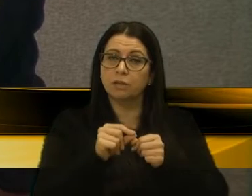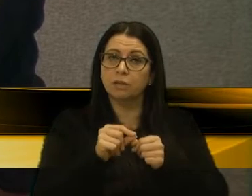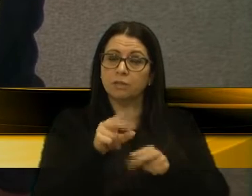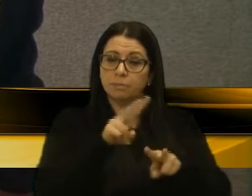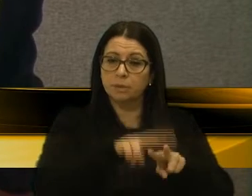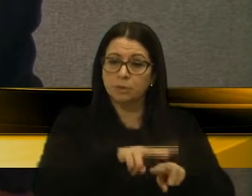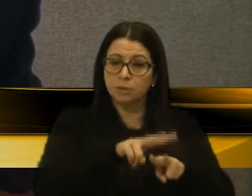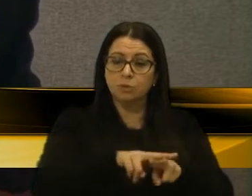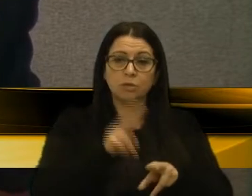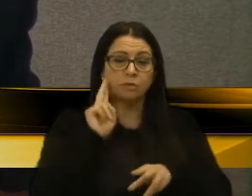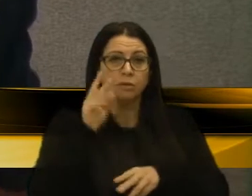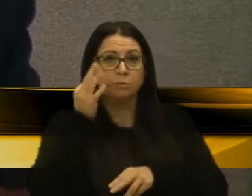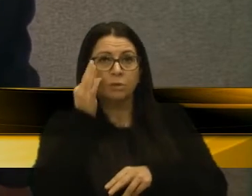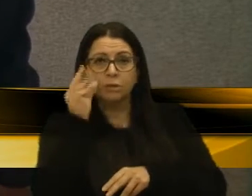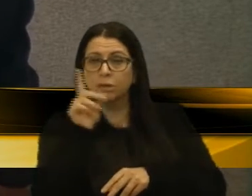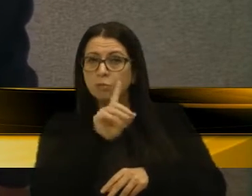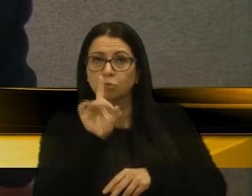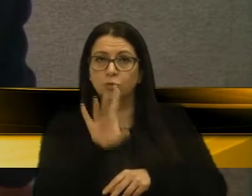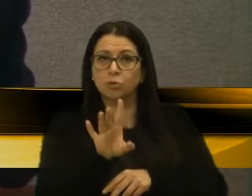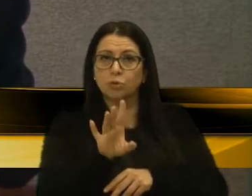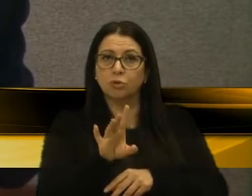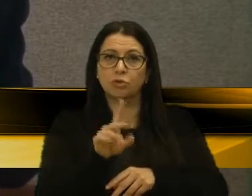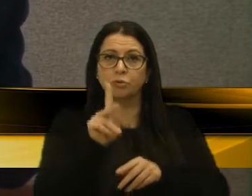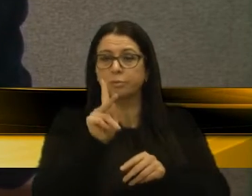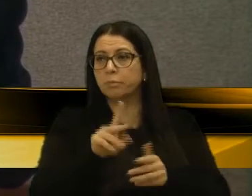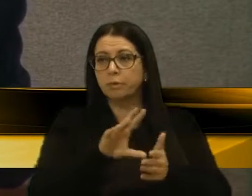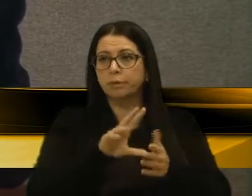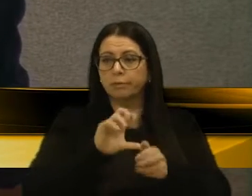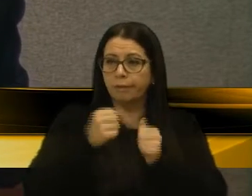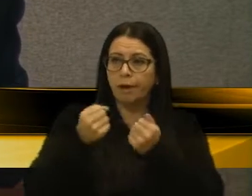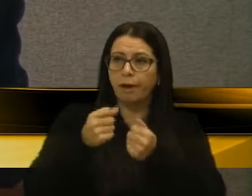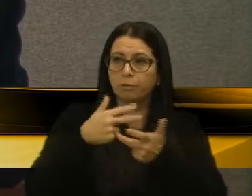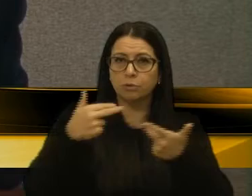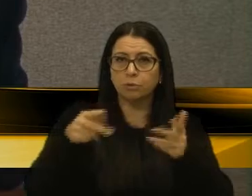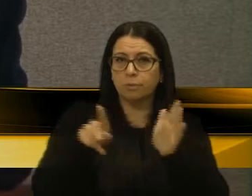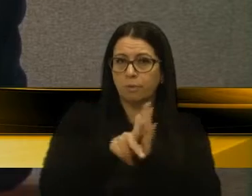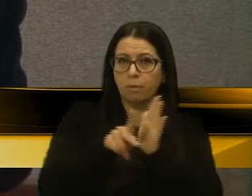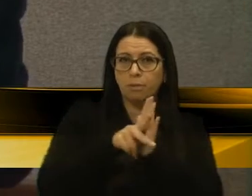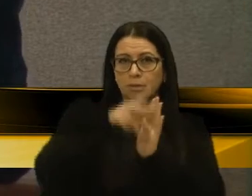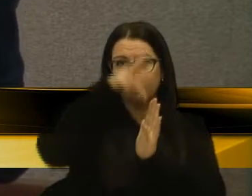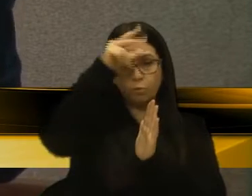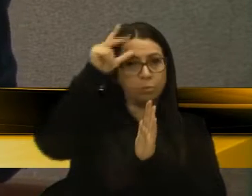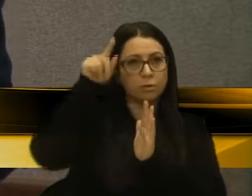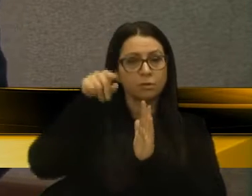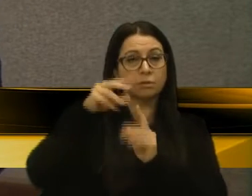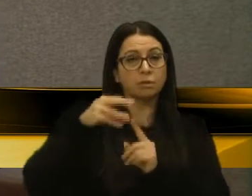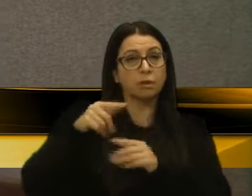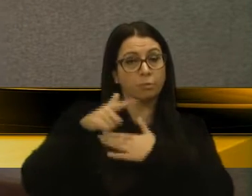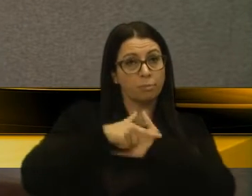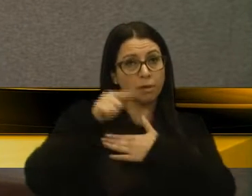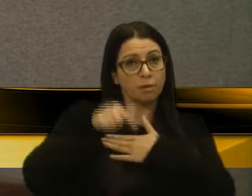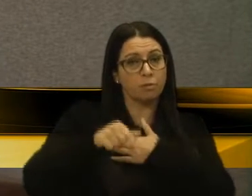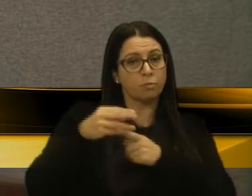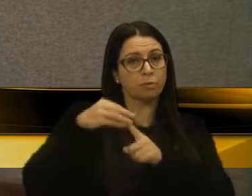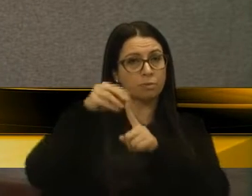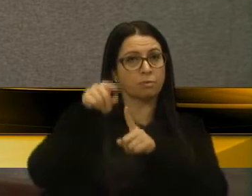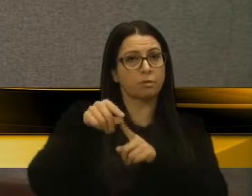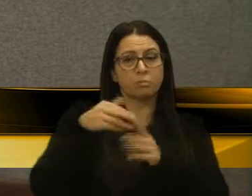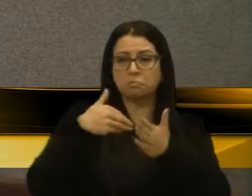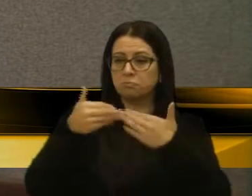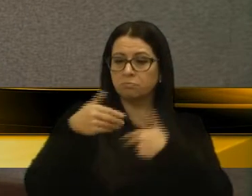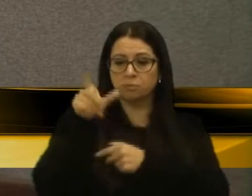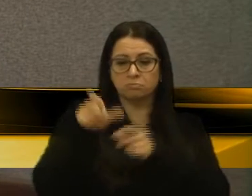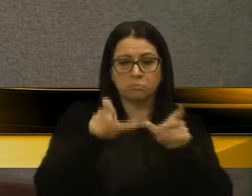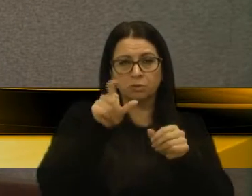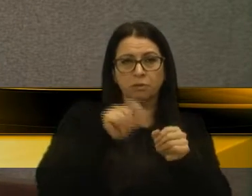prisões em flagrante, não apenas de delinquentes que depredam bens públicos, função principal da guarda, mas de qualquer